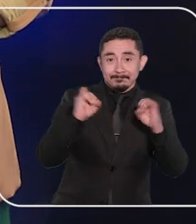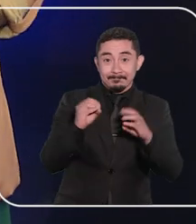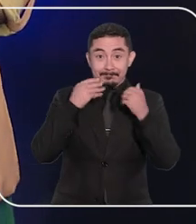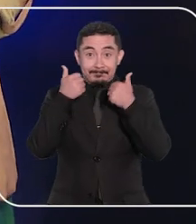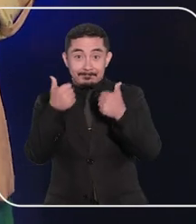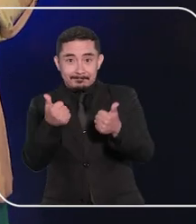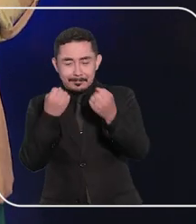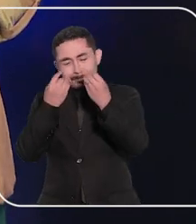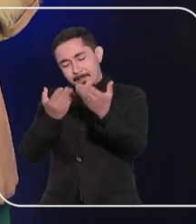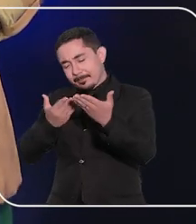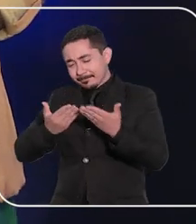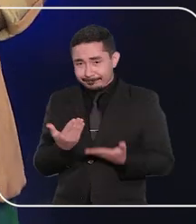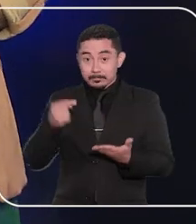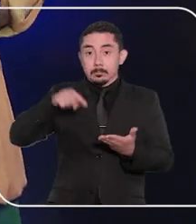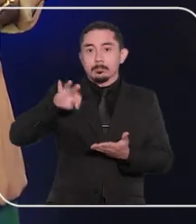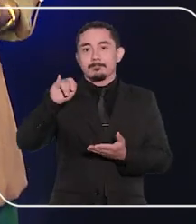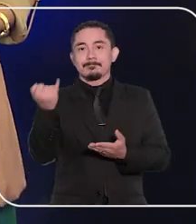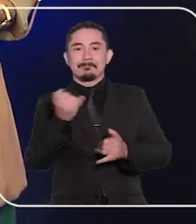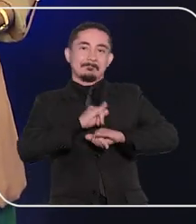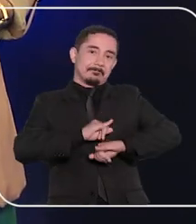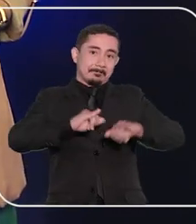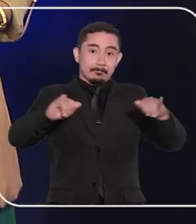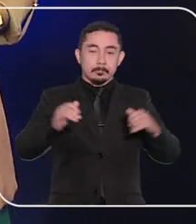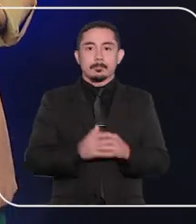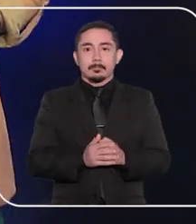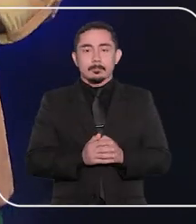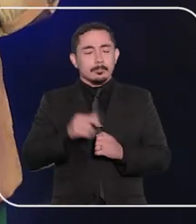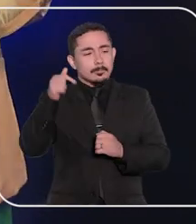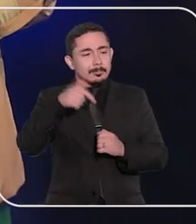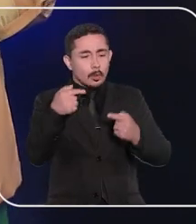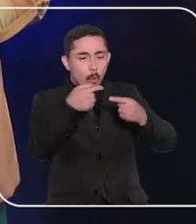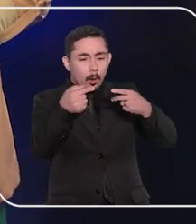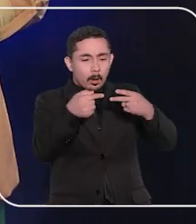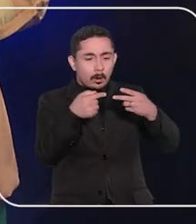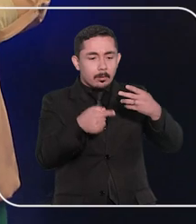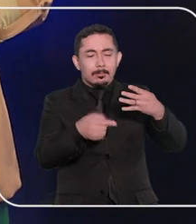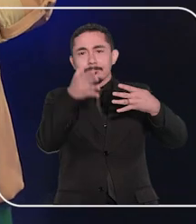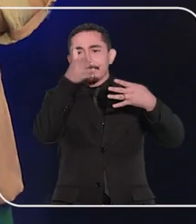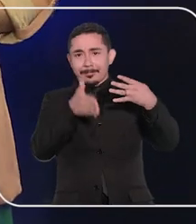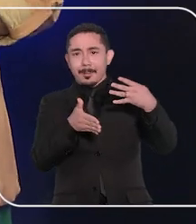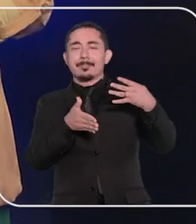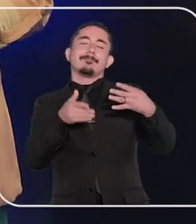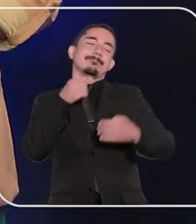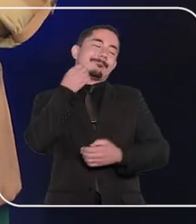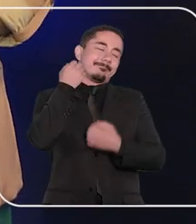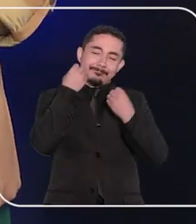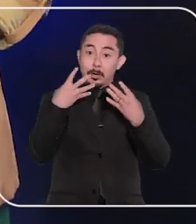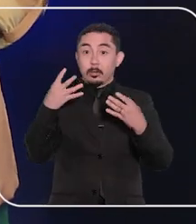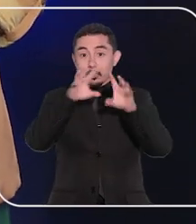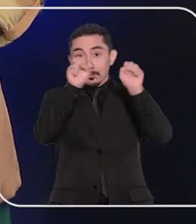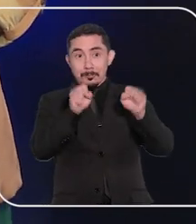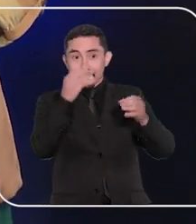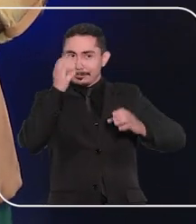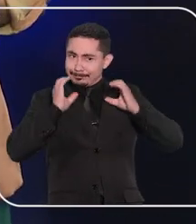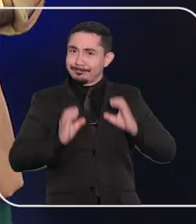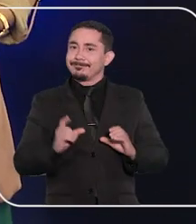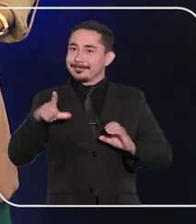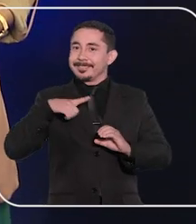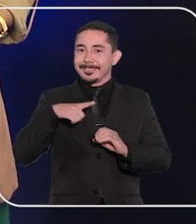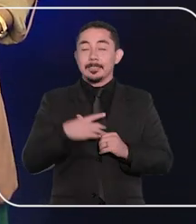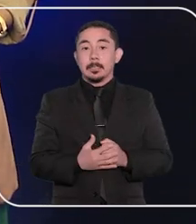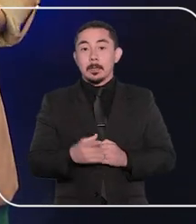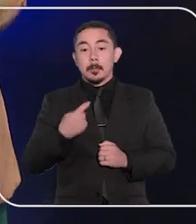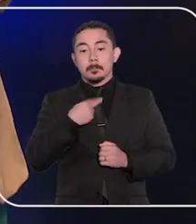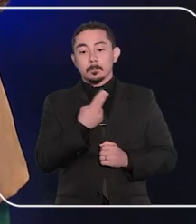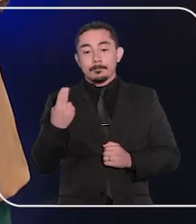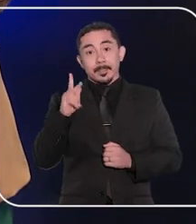Olá pessoal, seja bem-vindo ao STJ Notícias, o programa semanal do Tribunal da Cidadania. Eu sou